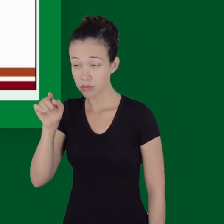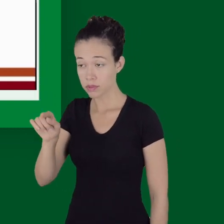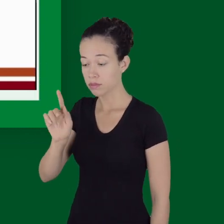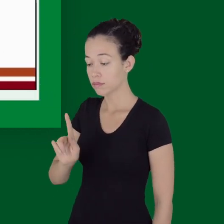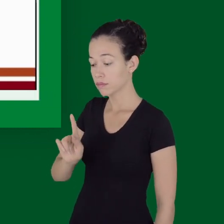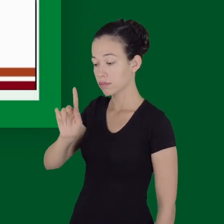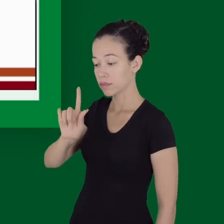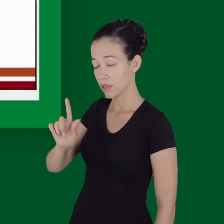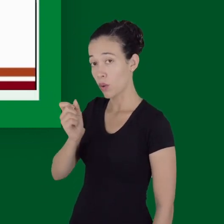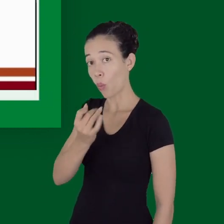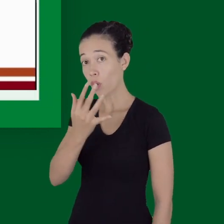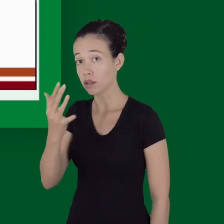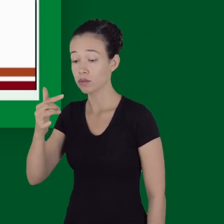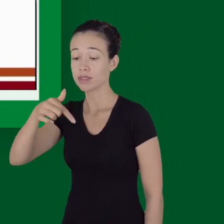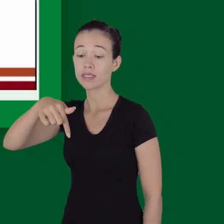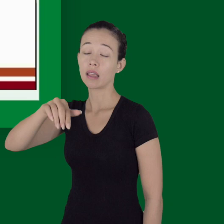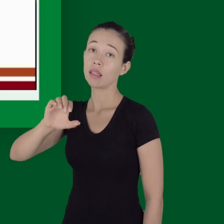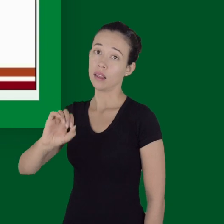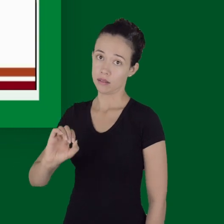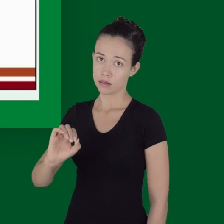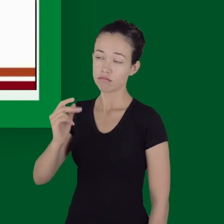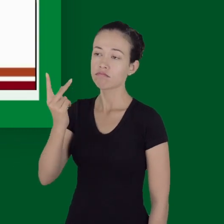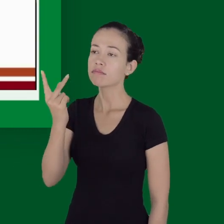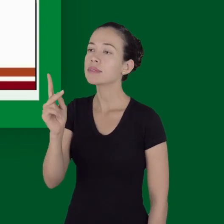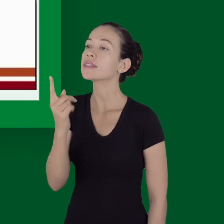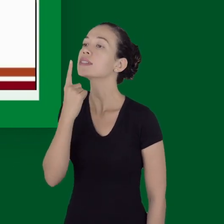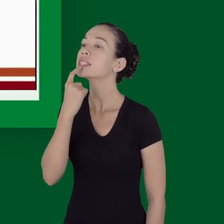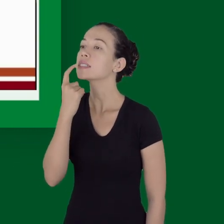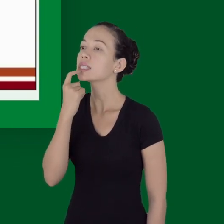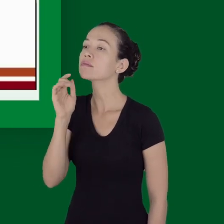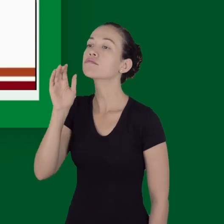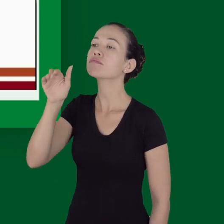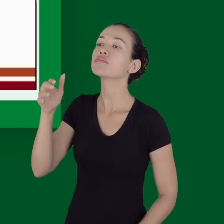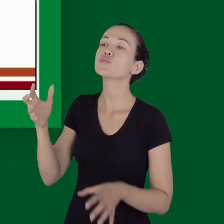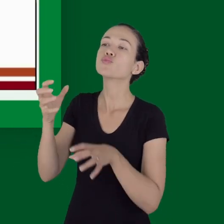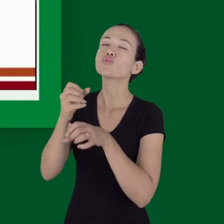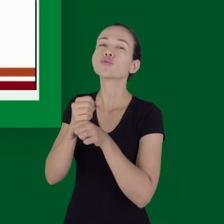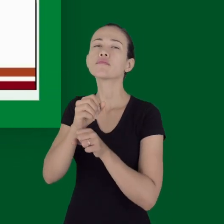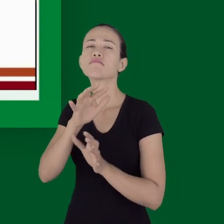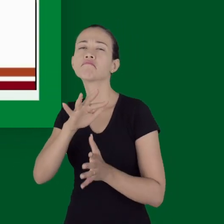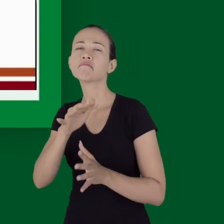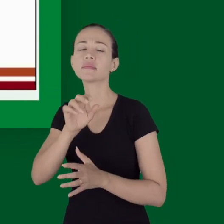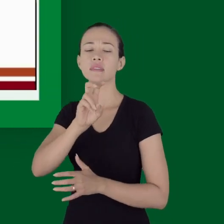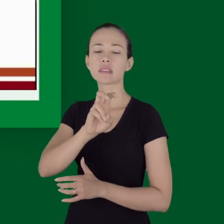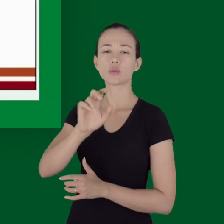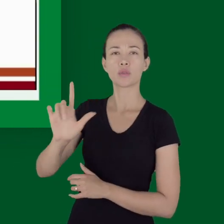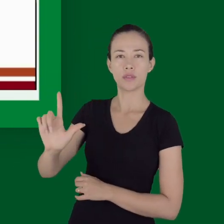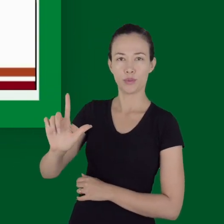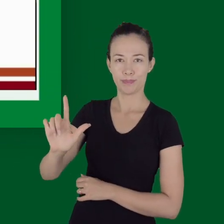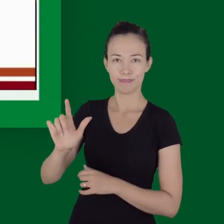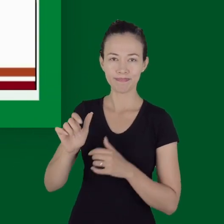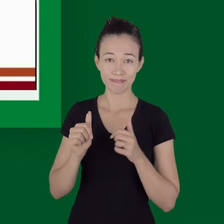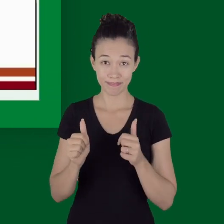adulto de 70 quilos, que a gente sabe que a quantidade de sangue é de aproximadamente 5 litros.